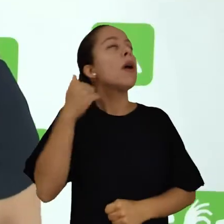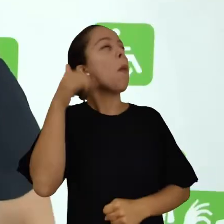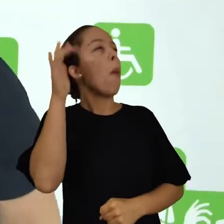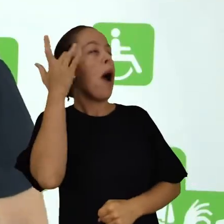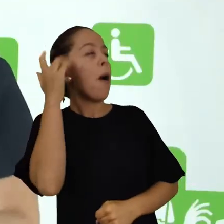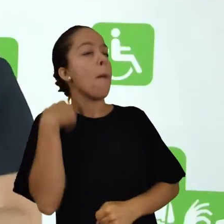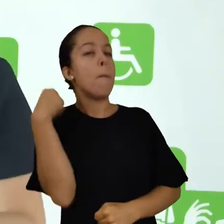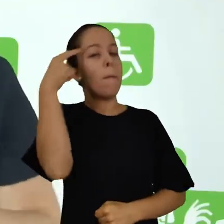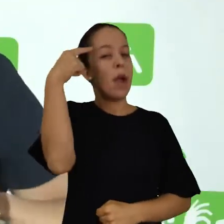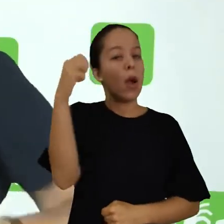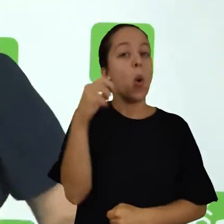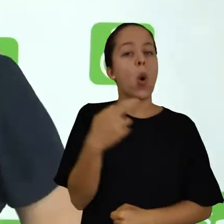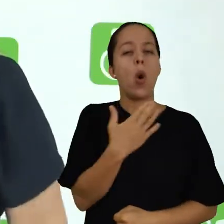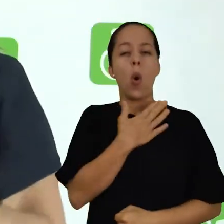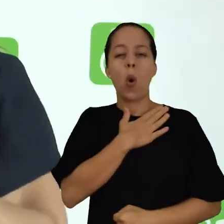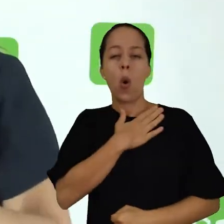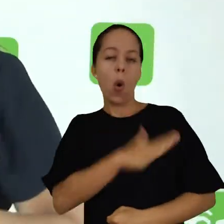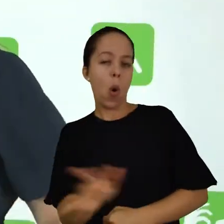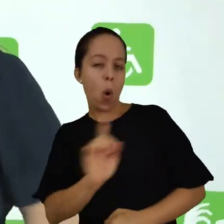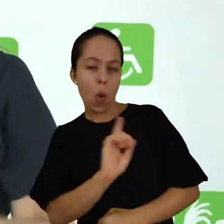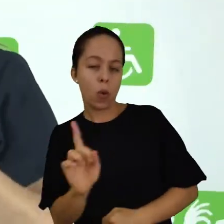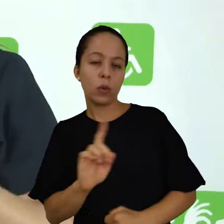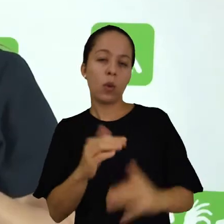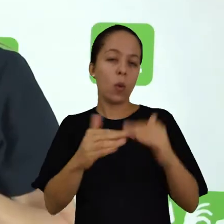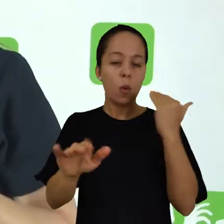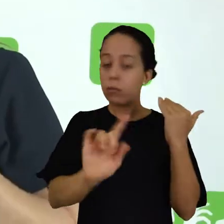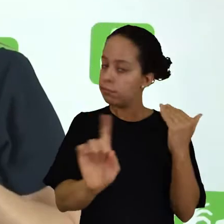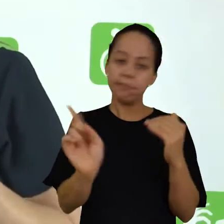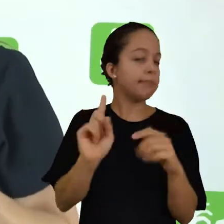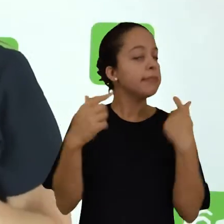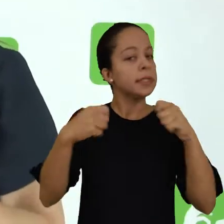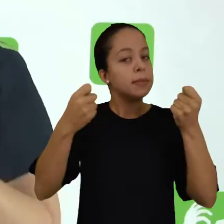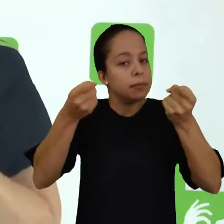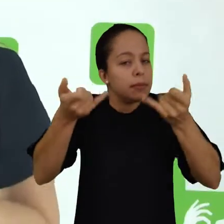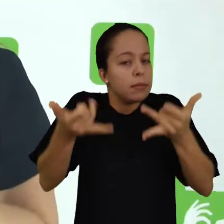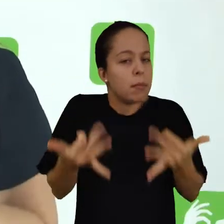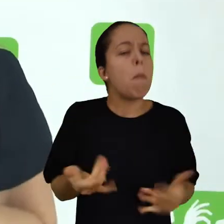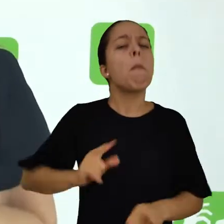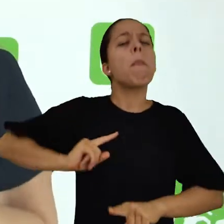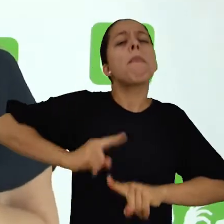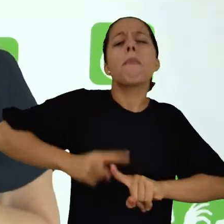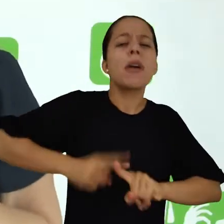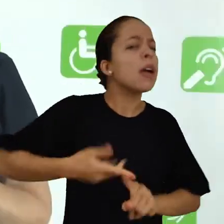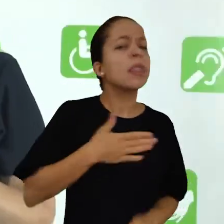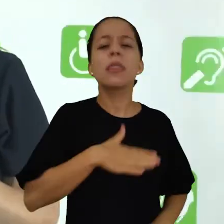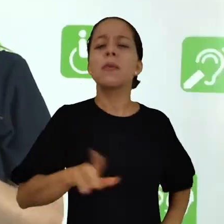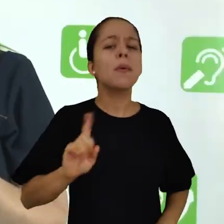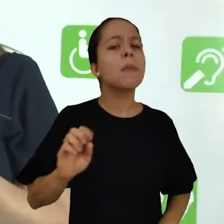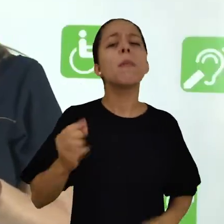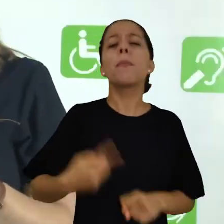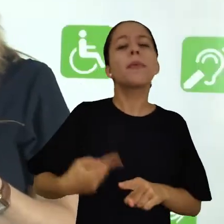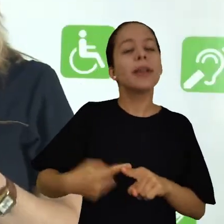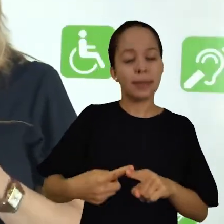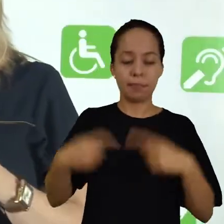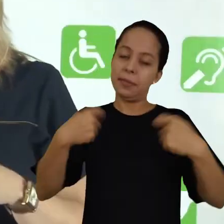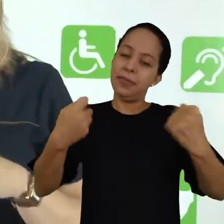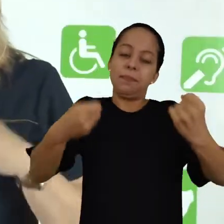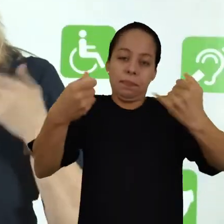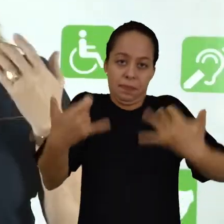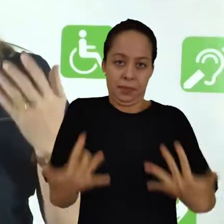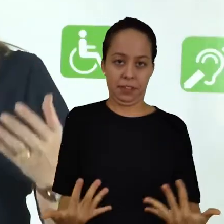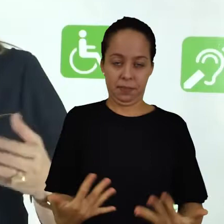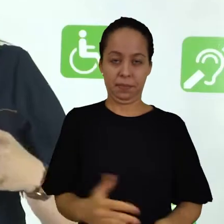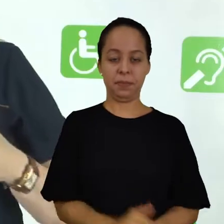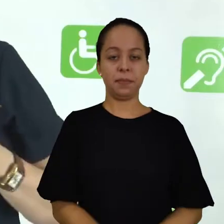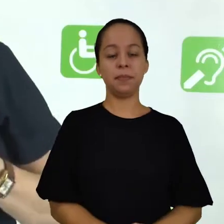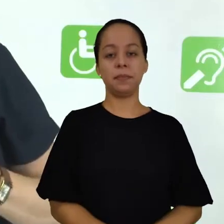gosto. Você tem que fundamentar, abalizar, justificar, explicar a sua opinião. Qual é o